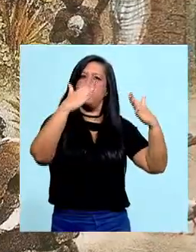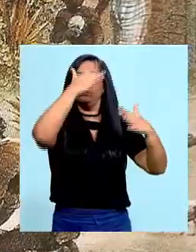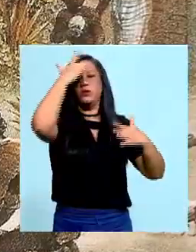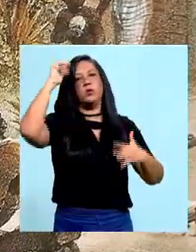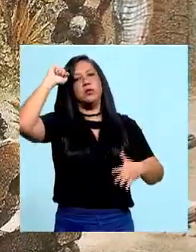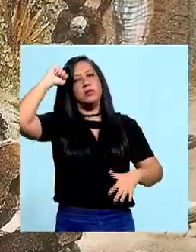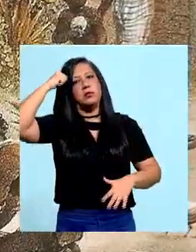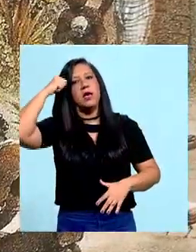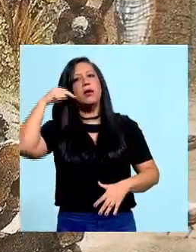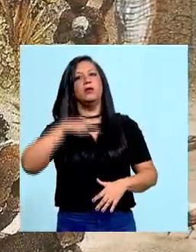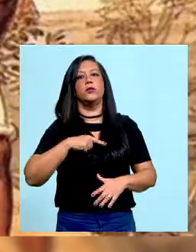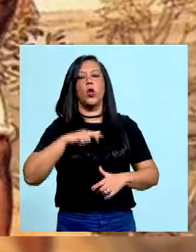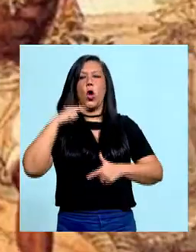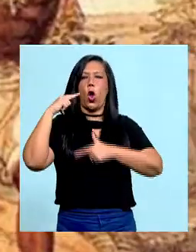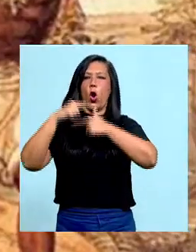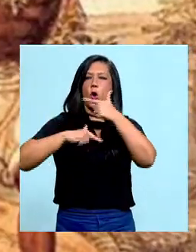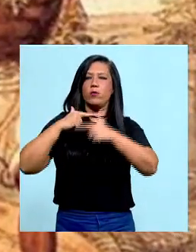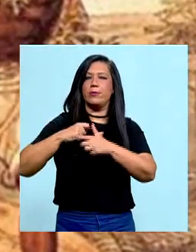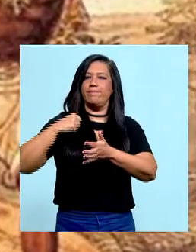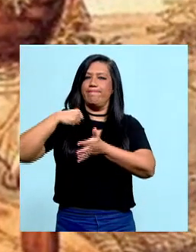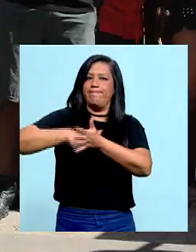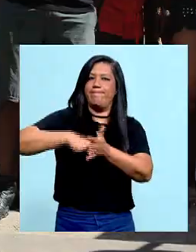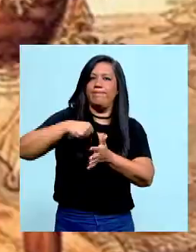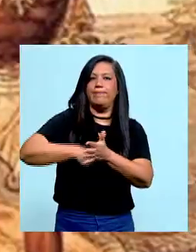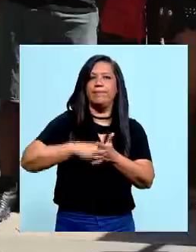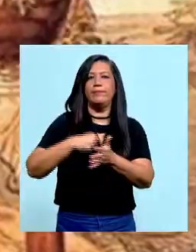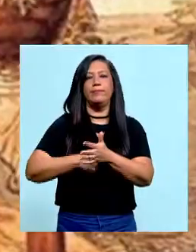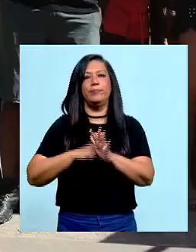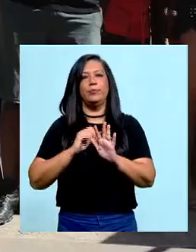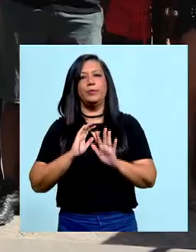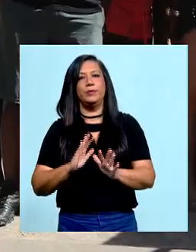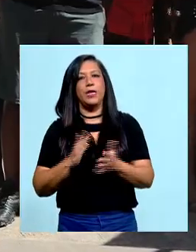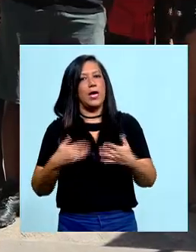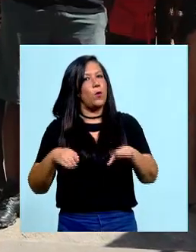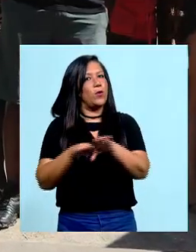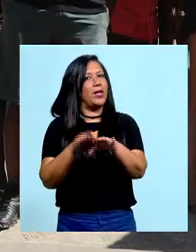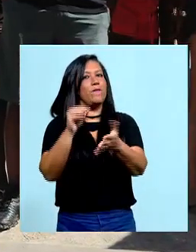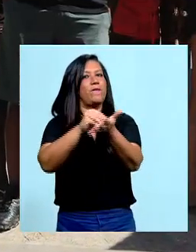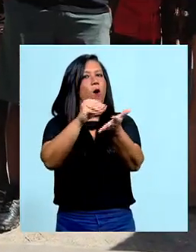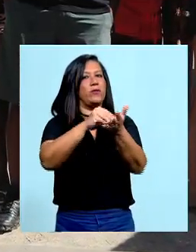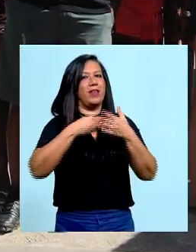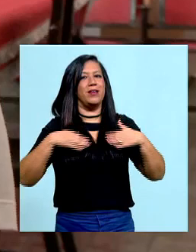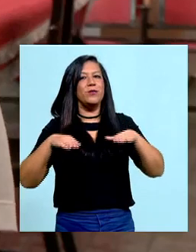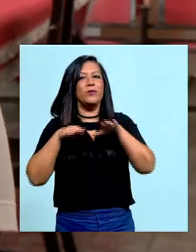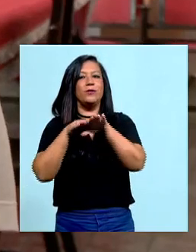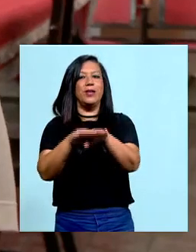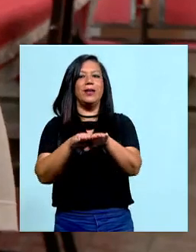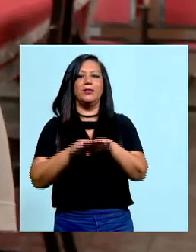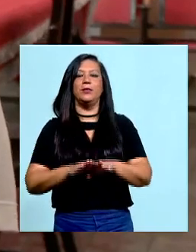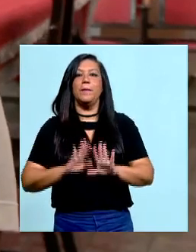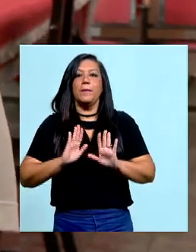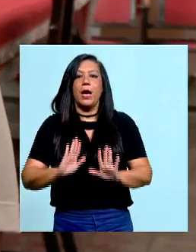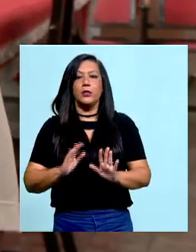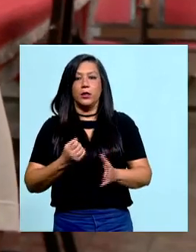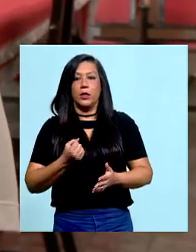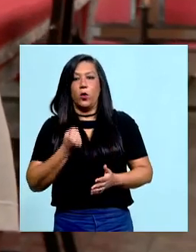Luta e resistência ainda não se traduziram em igualdade. O quantitativo de